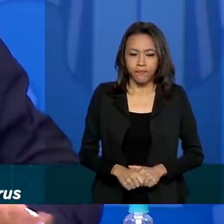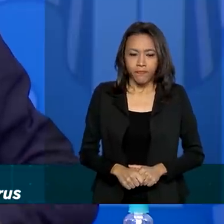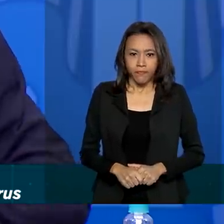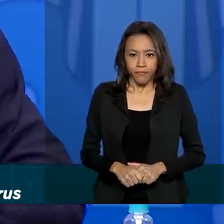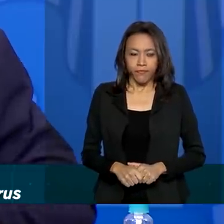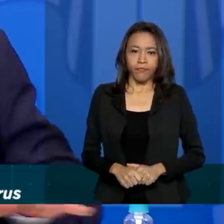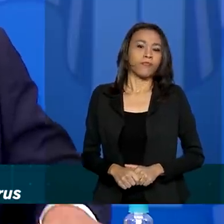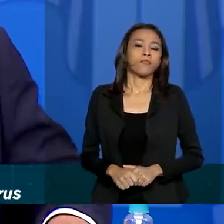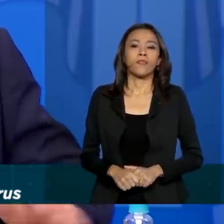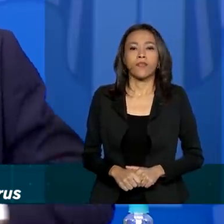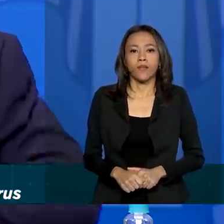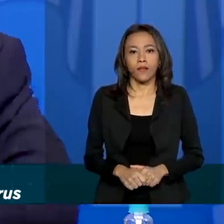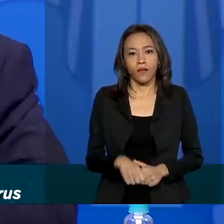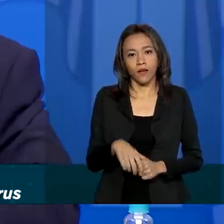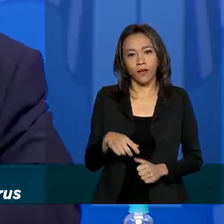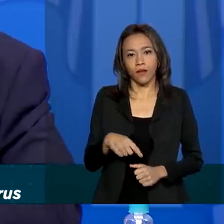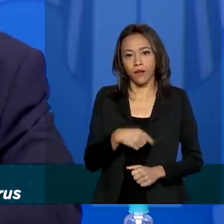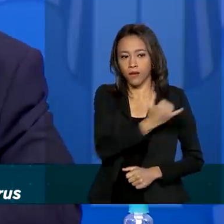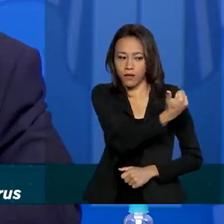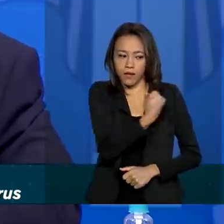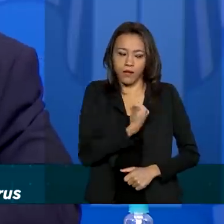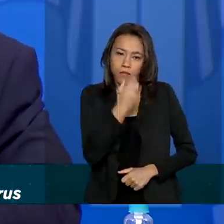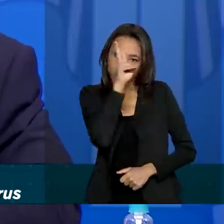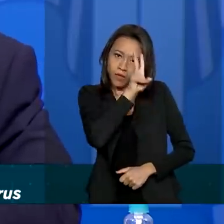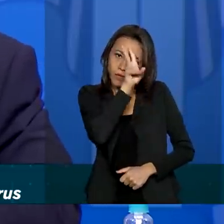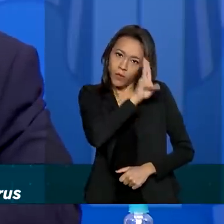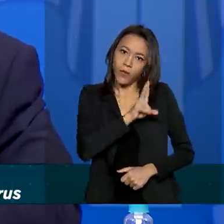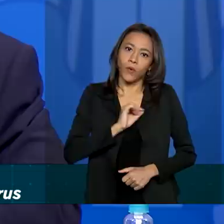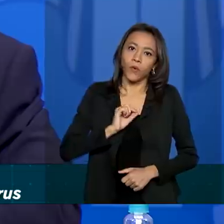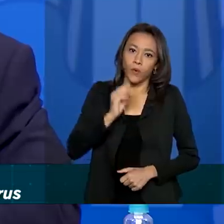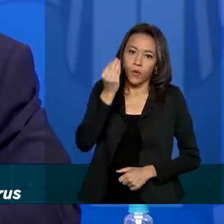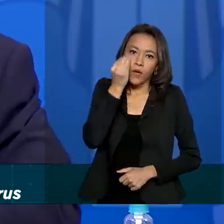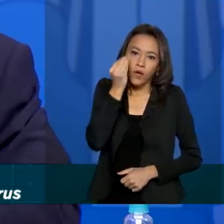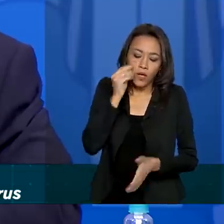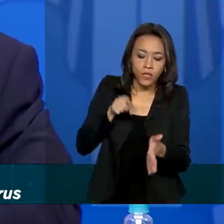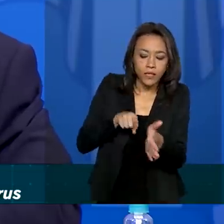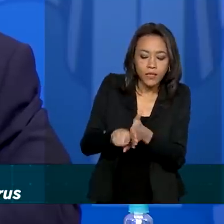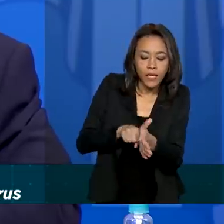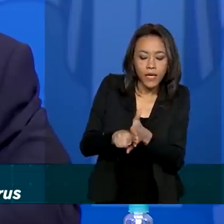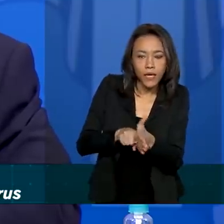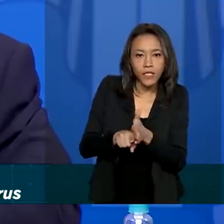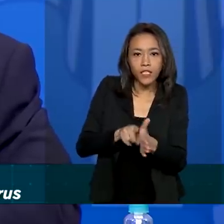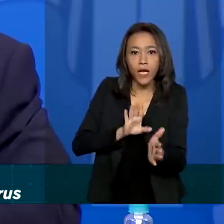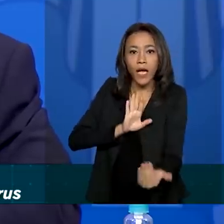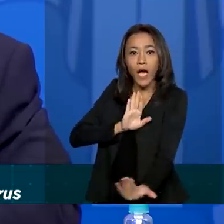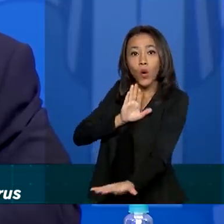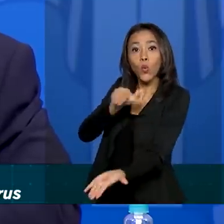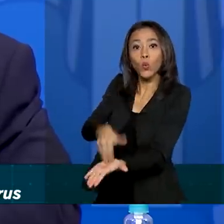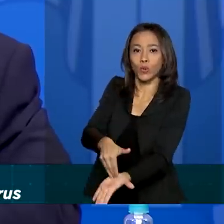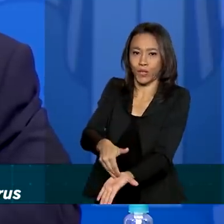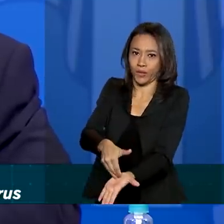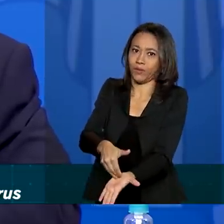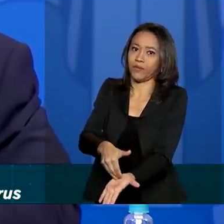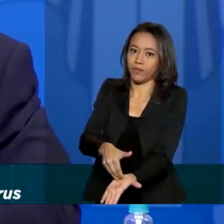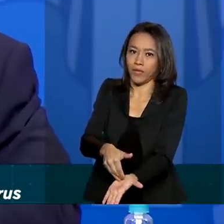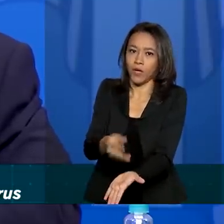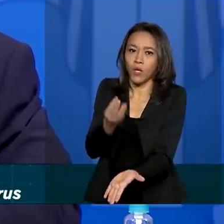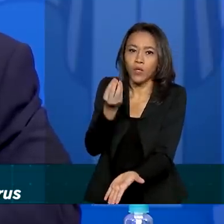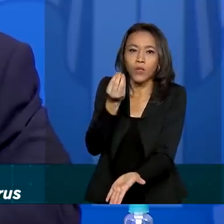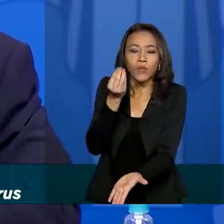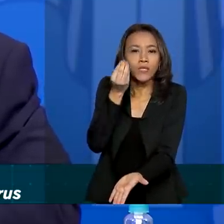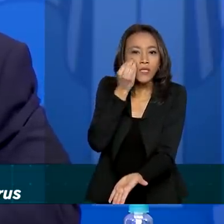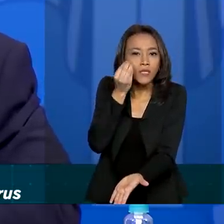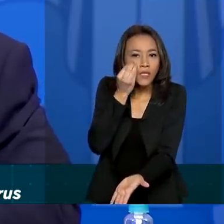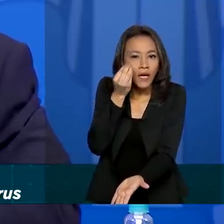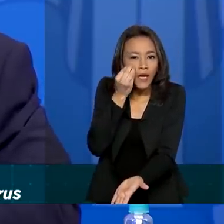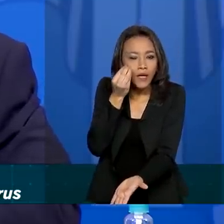está nessa, nessa que me lembrou aqui, de novo, os testes clínicos são a última etapa para a gente chegar nisso, que é os testes, diagnósticos já